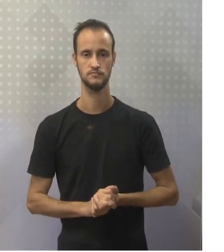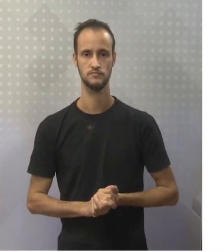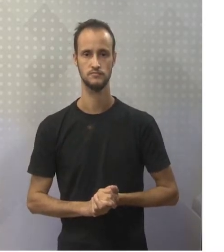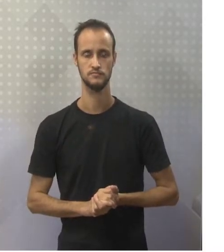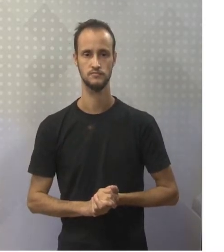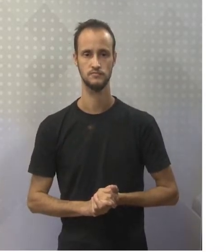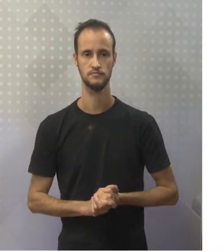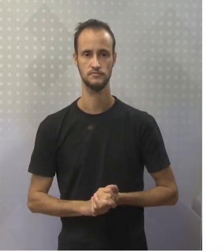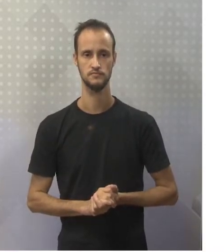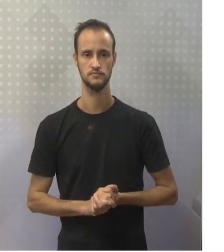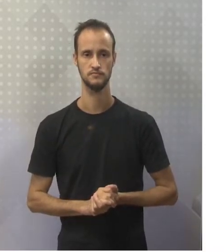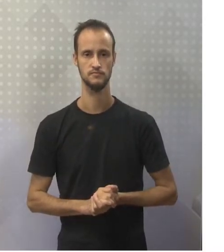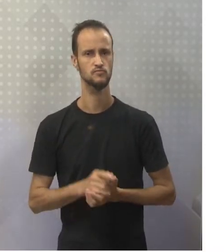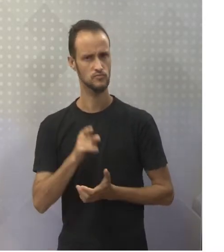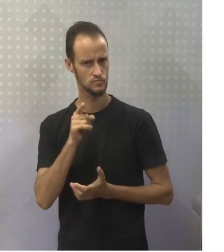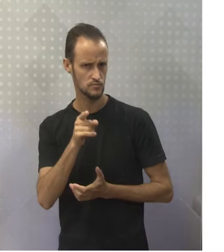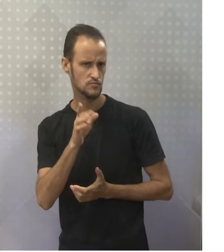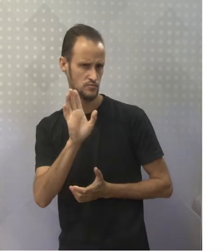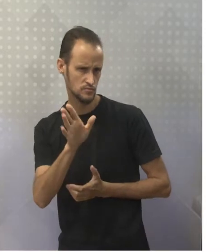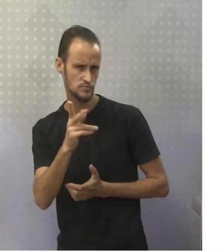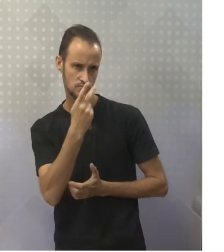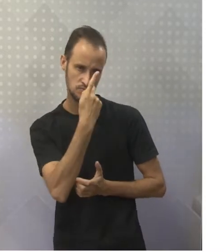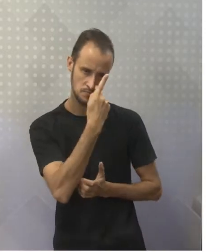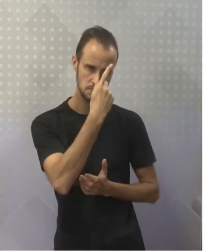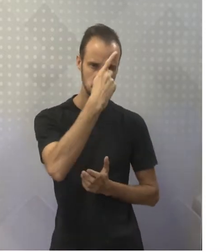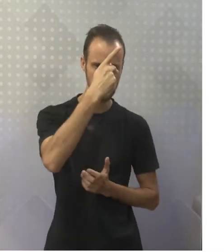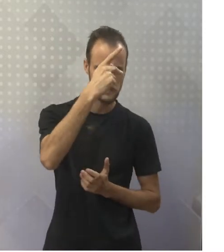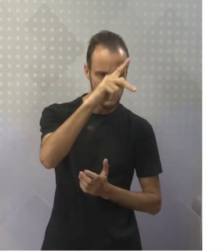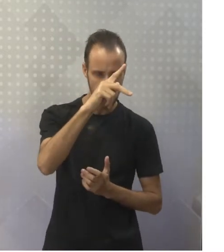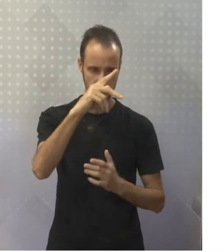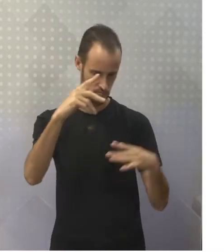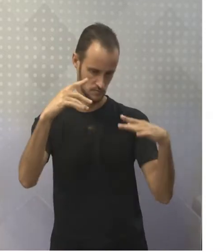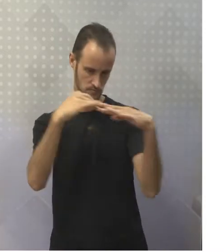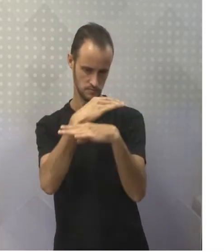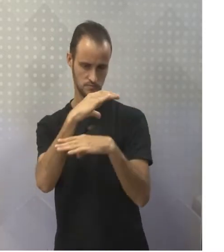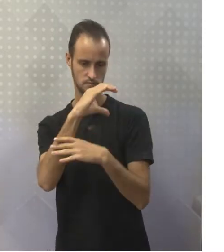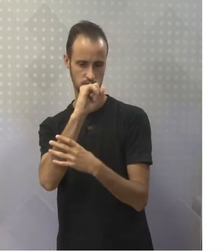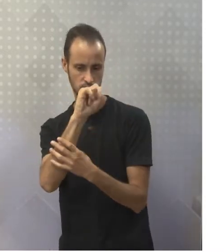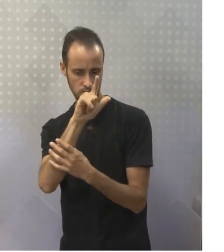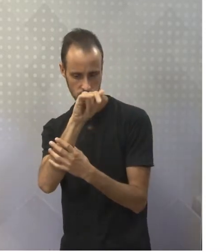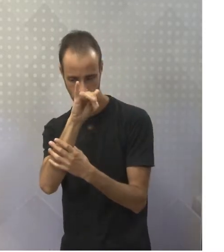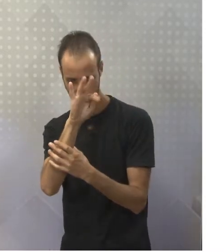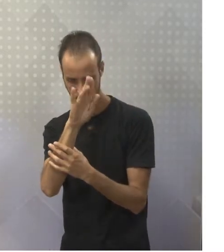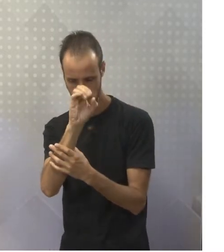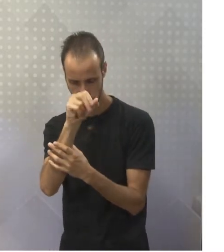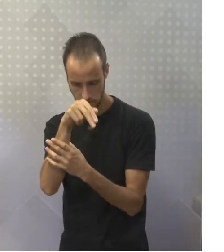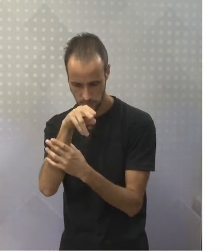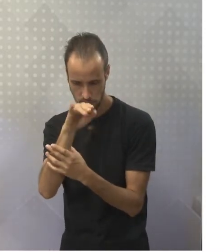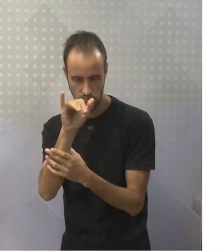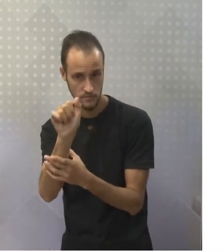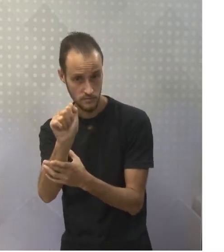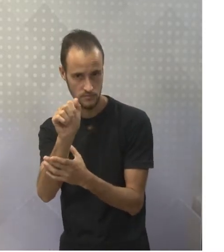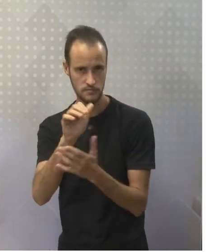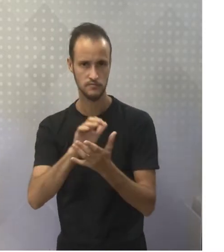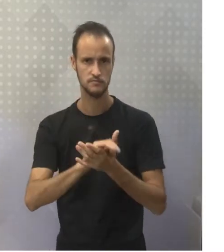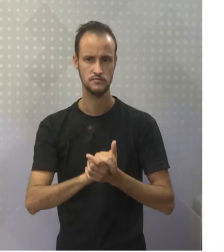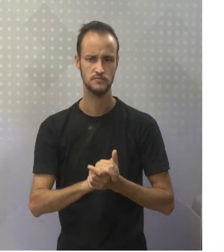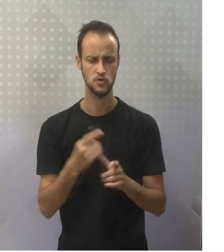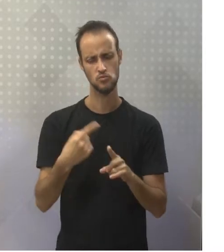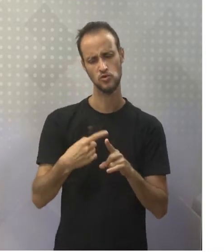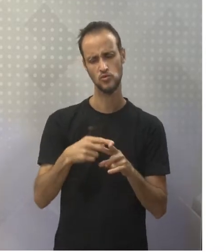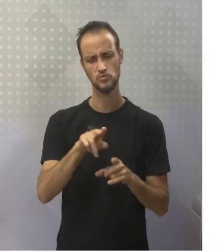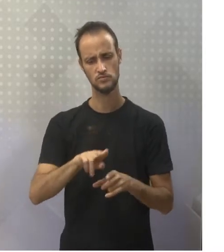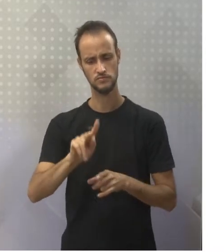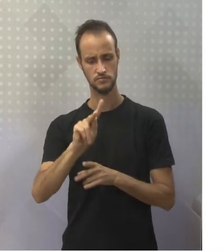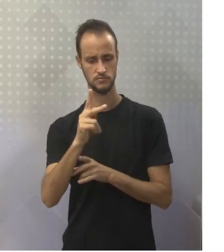recently? Você já tem visitado a Califórnia recentemente? Has she arrived yet? Por que eu usei o has?